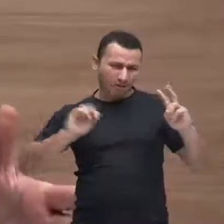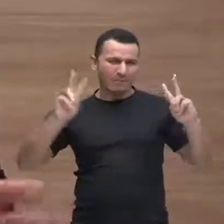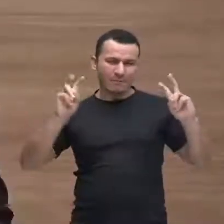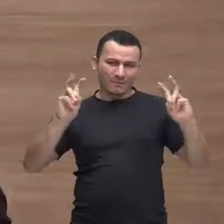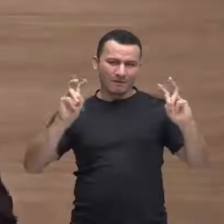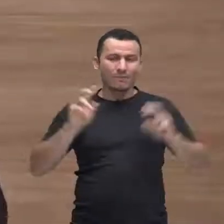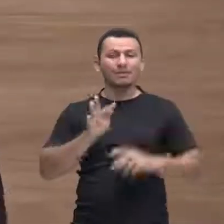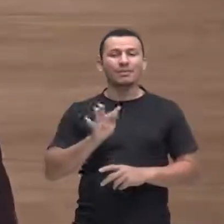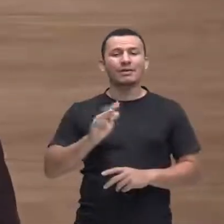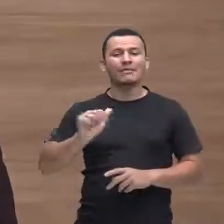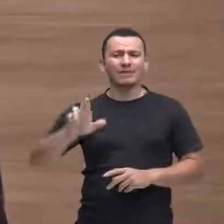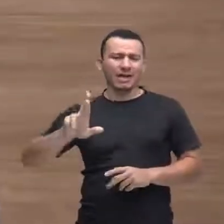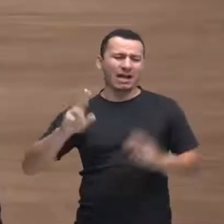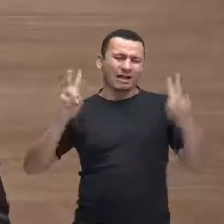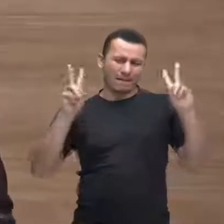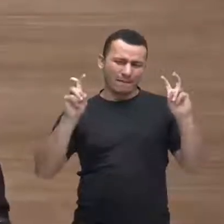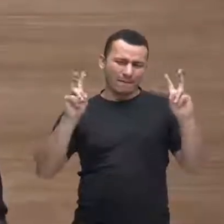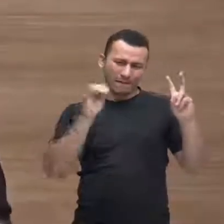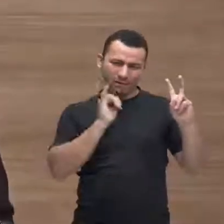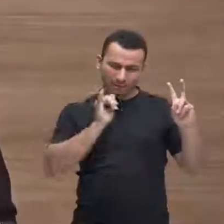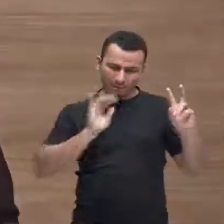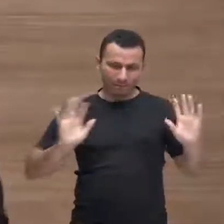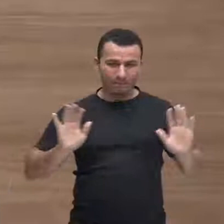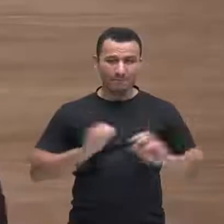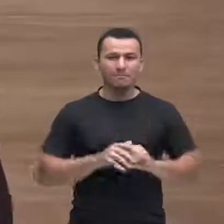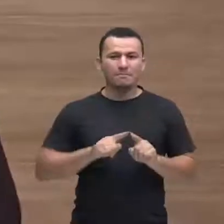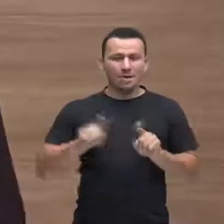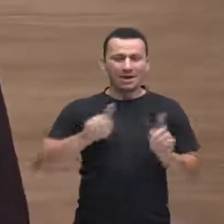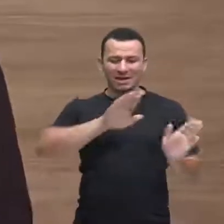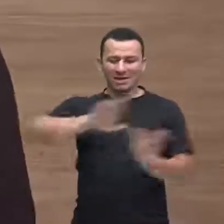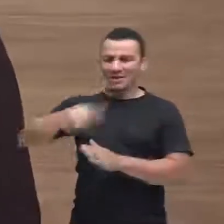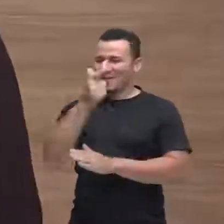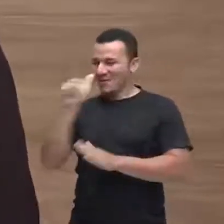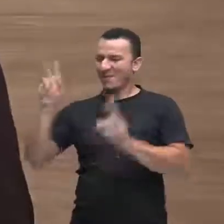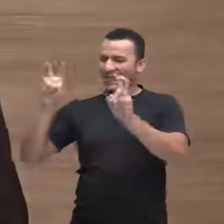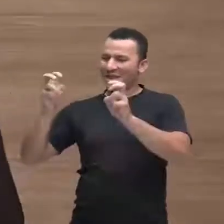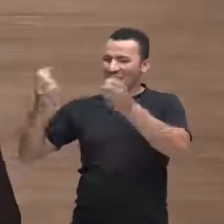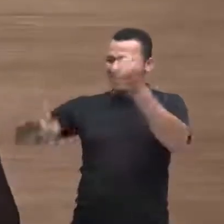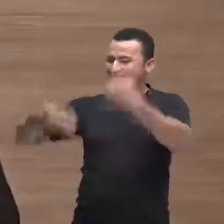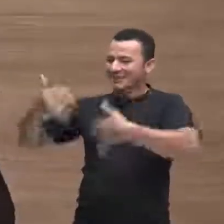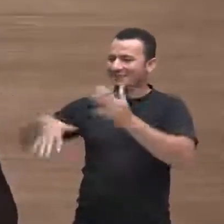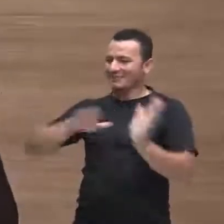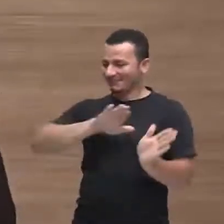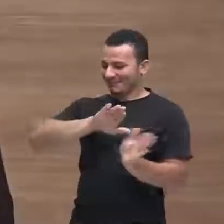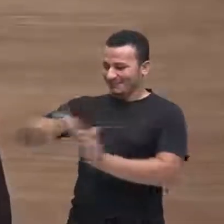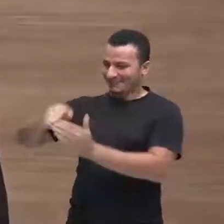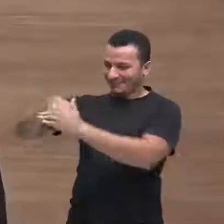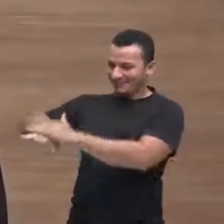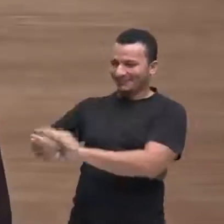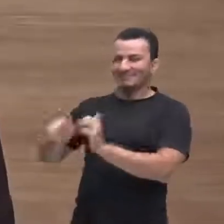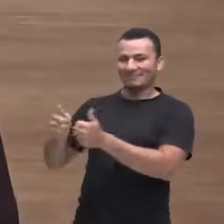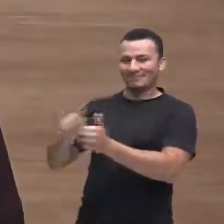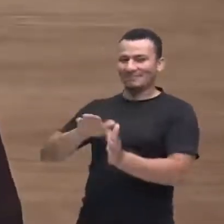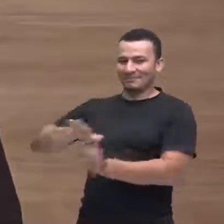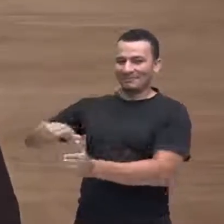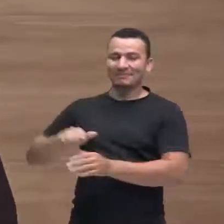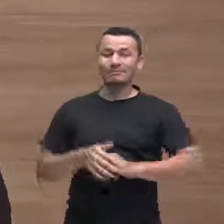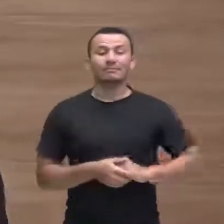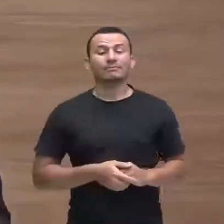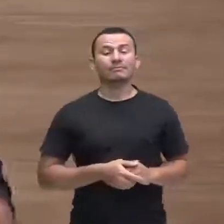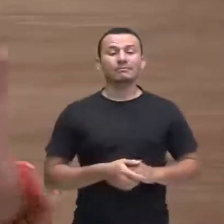ficar né então mas deixemos isso para outra live não é para outro momento